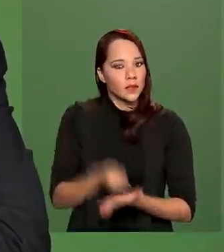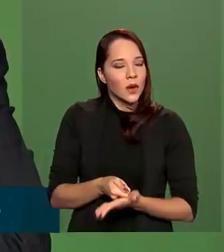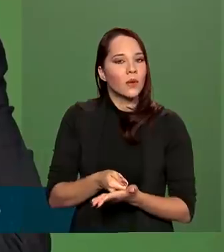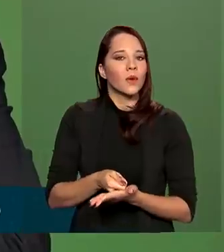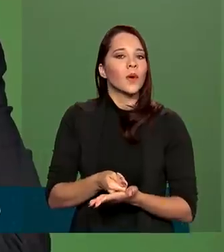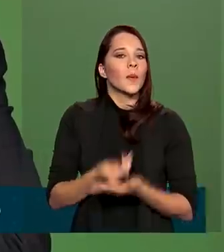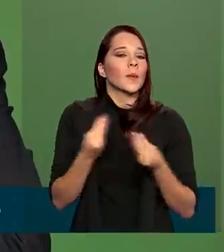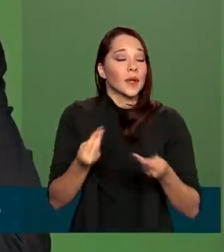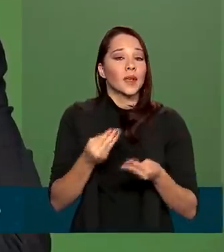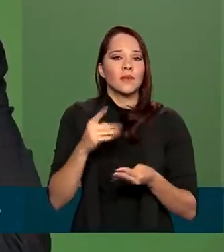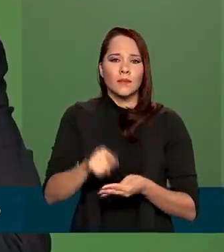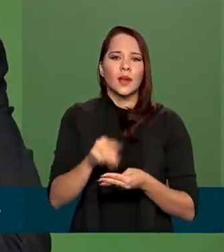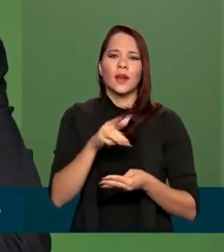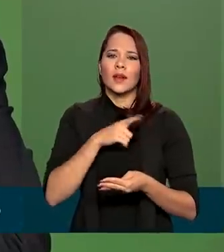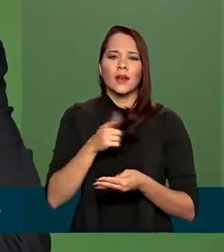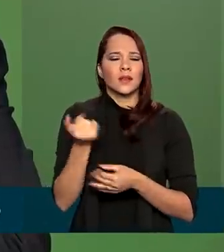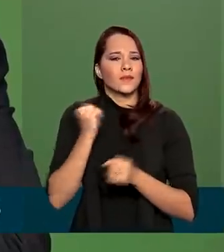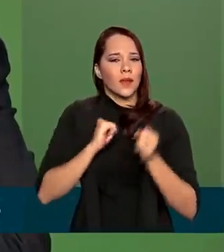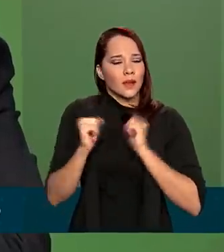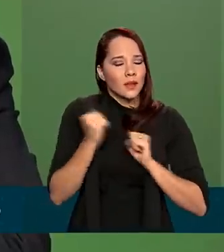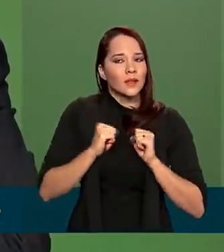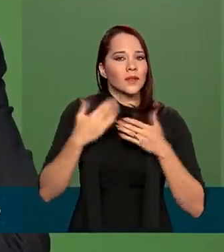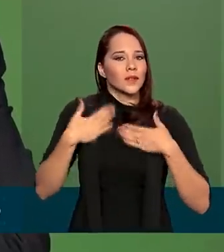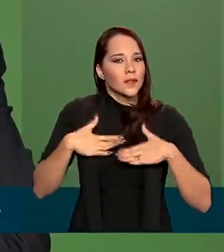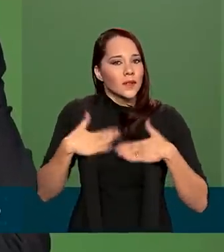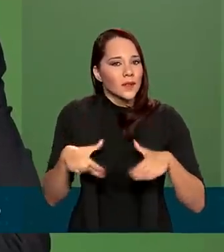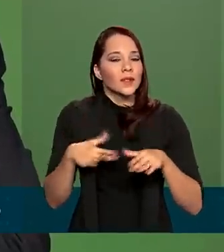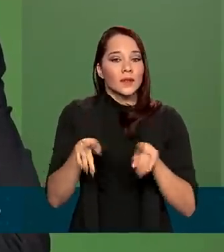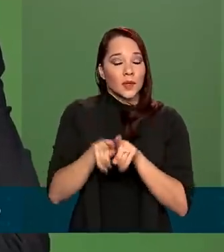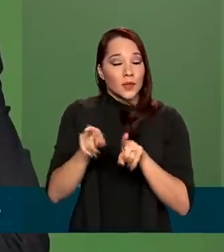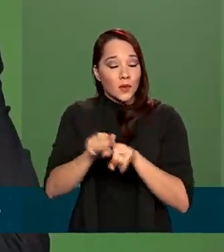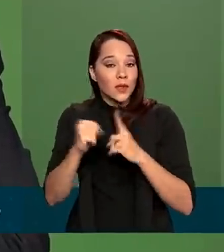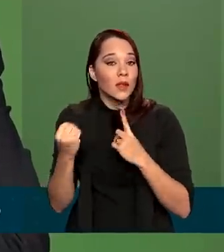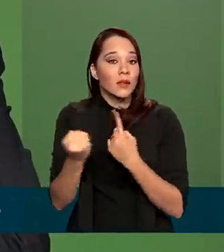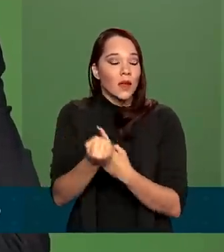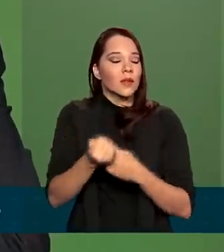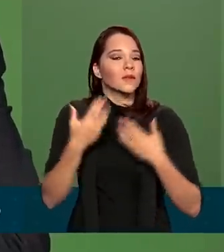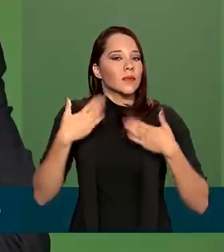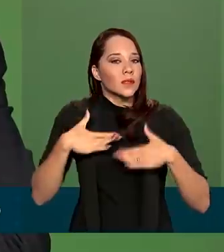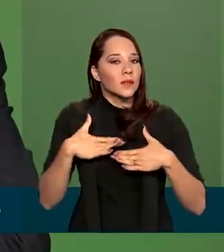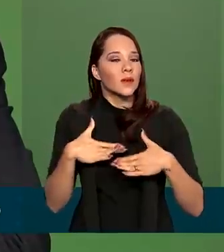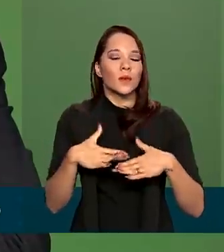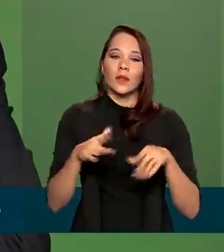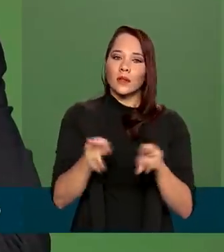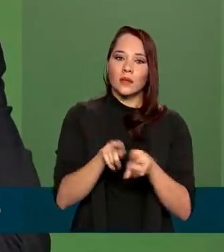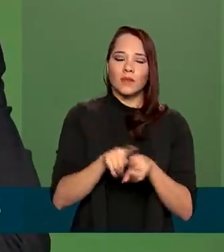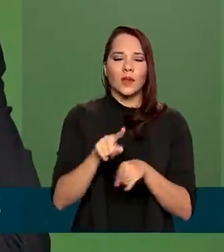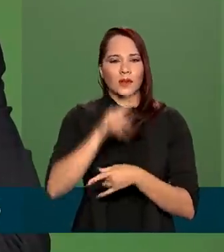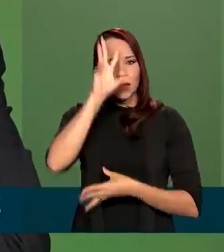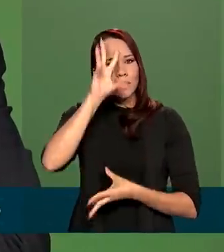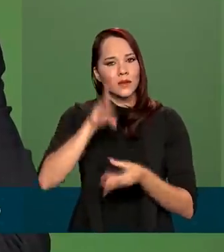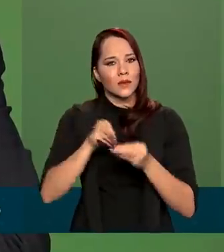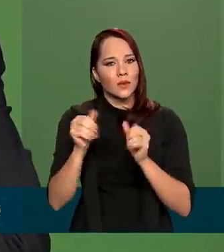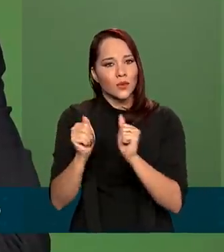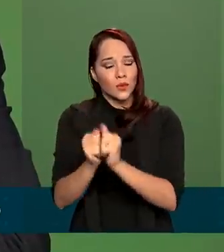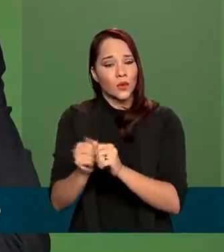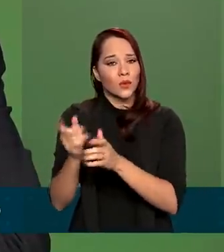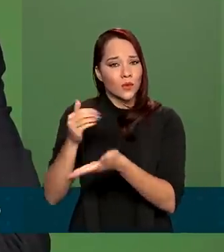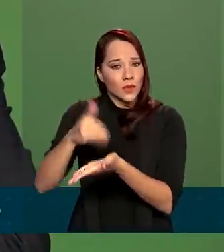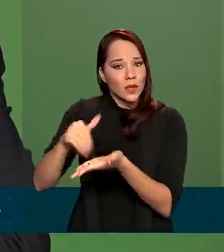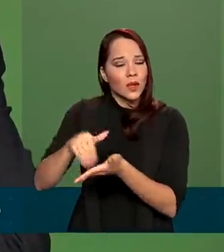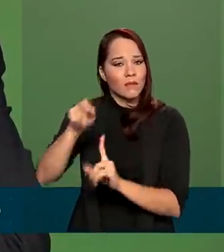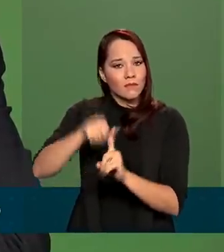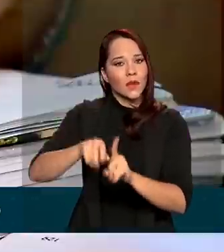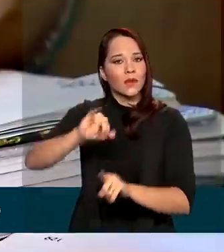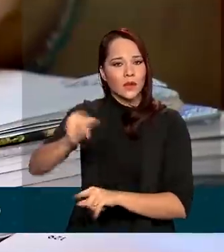estabilizar as expectativas na sociedade. E nós entendemos, junto com os secretários, que o mês de